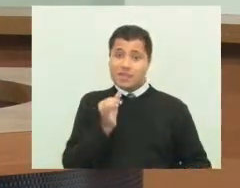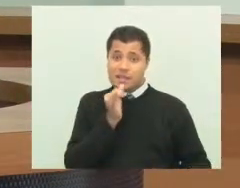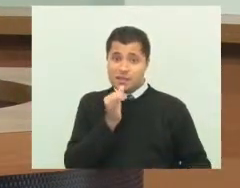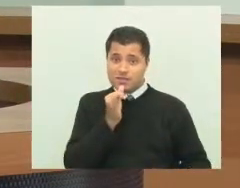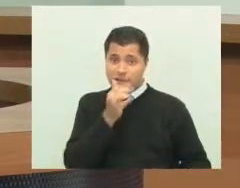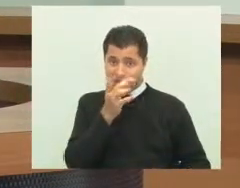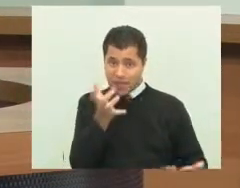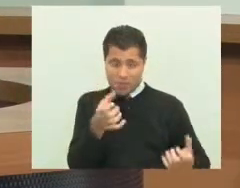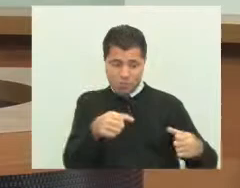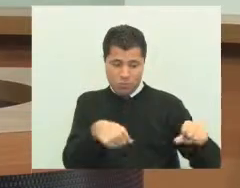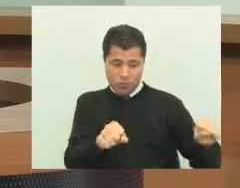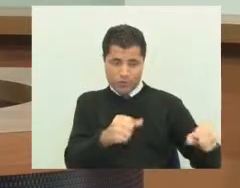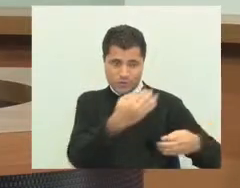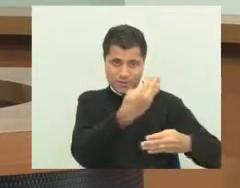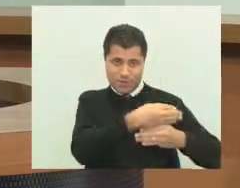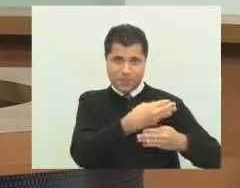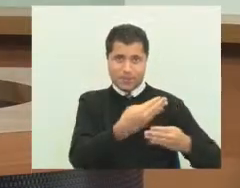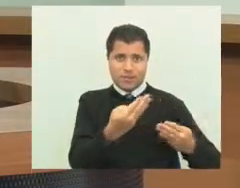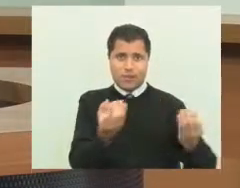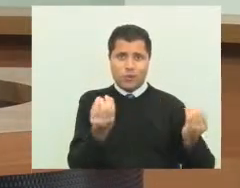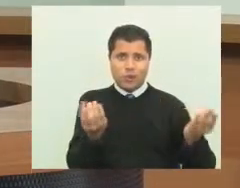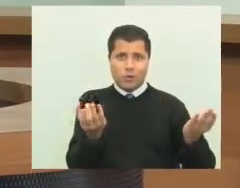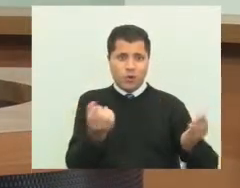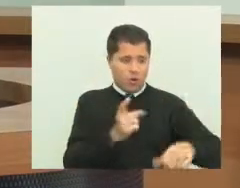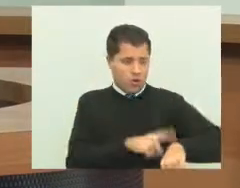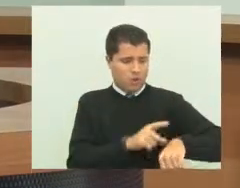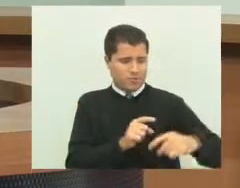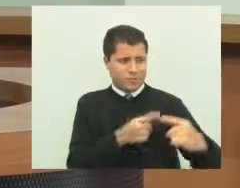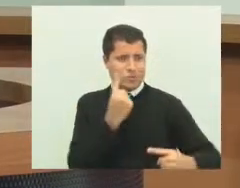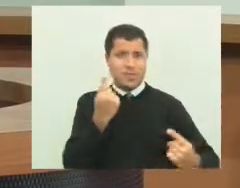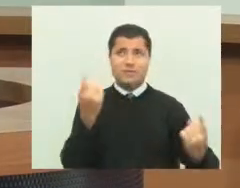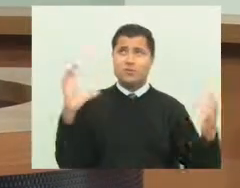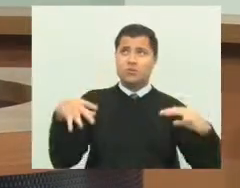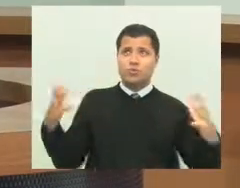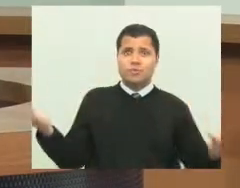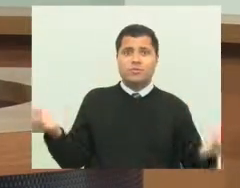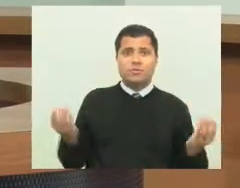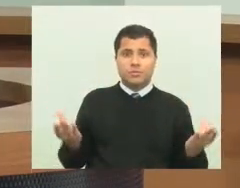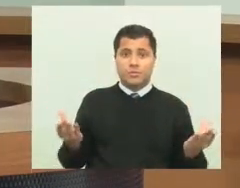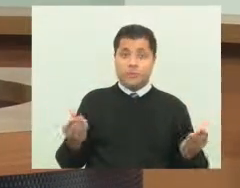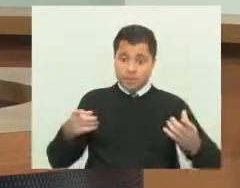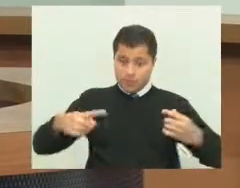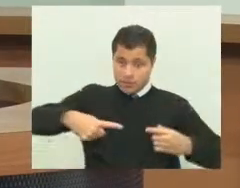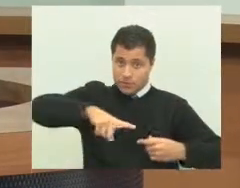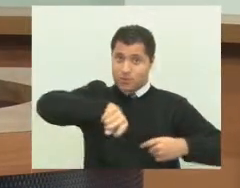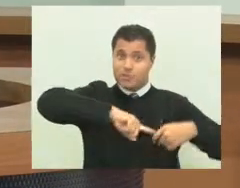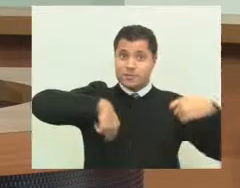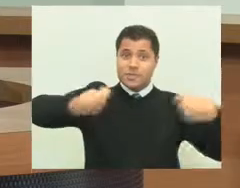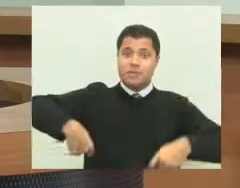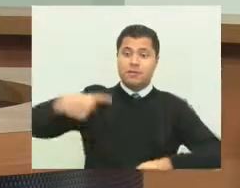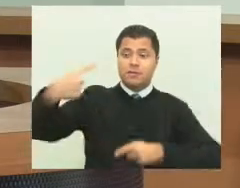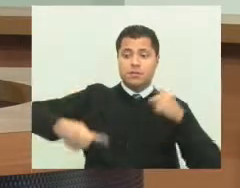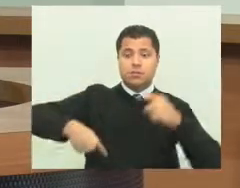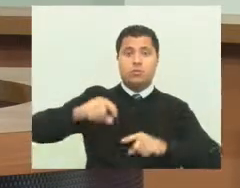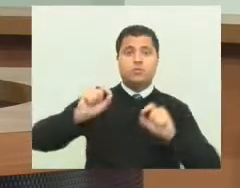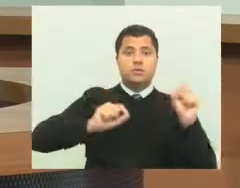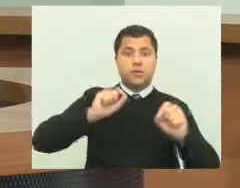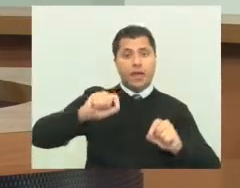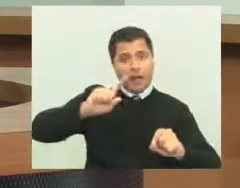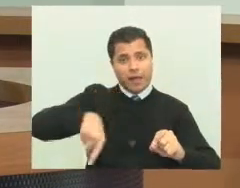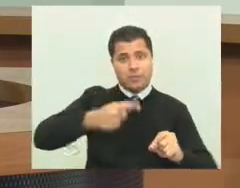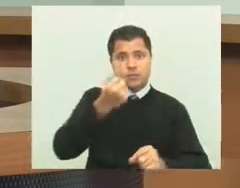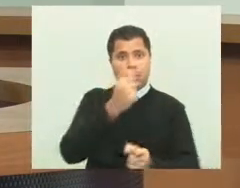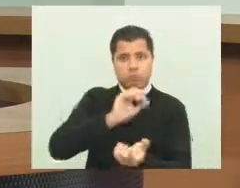Hoje, que a gente precisaria estarmos discutindo aqui é investimento no sistema viário, é